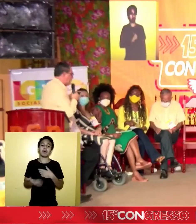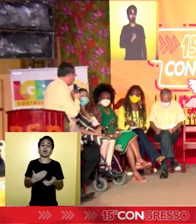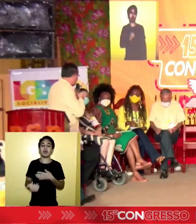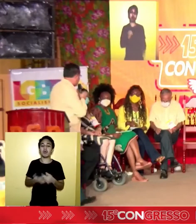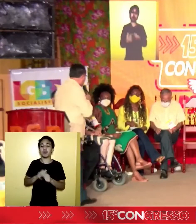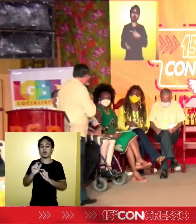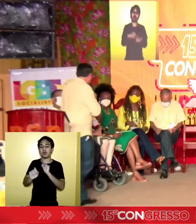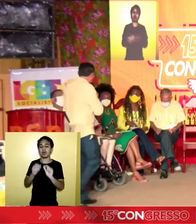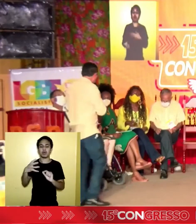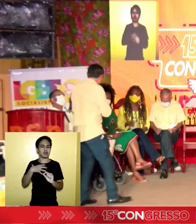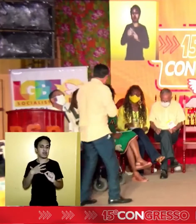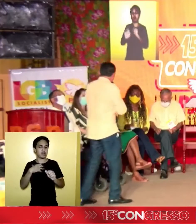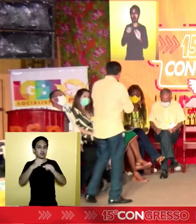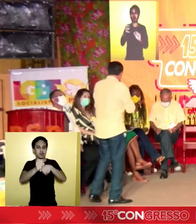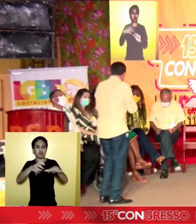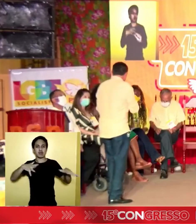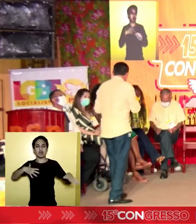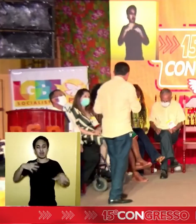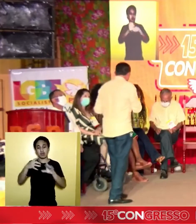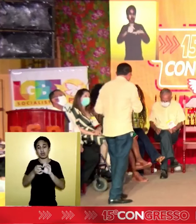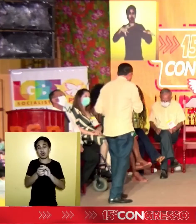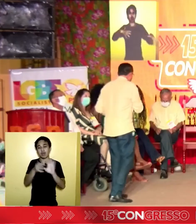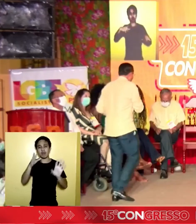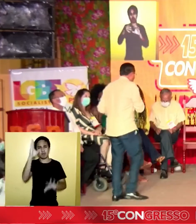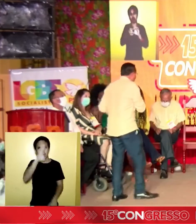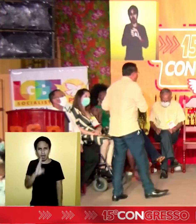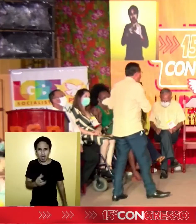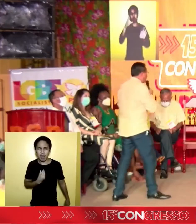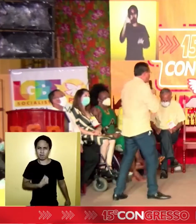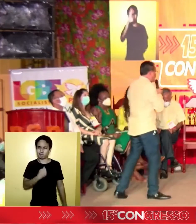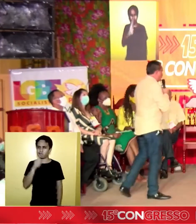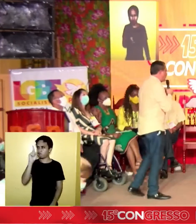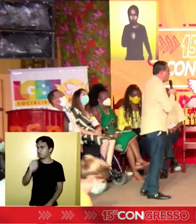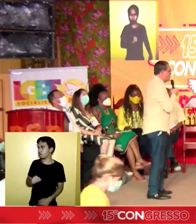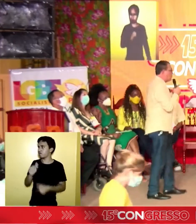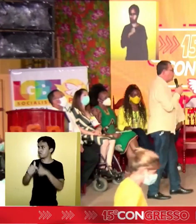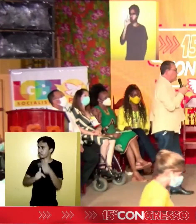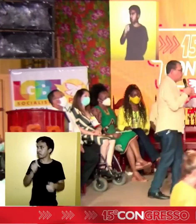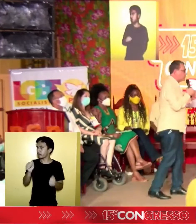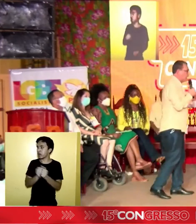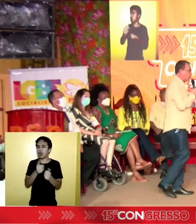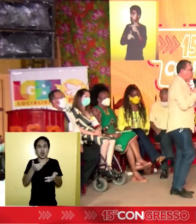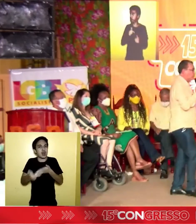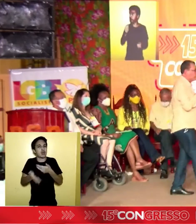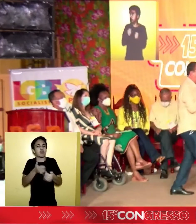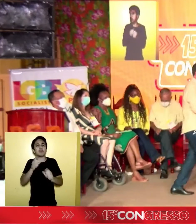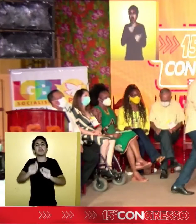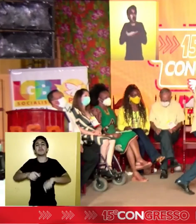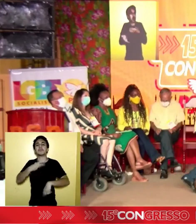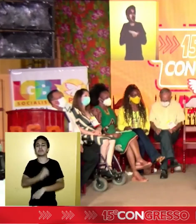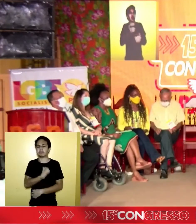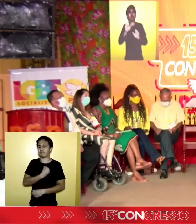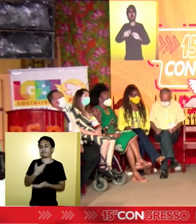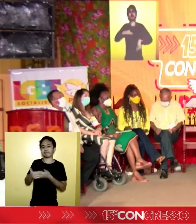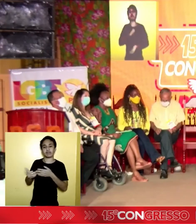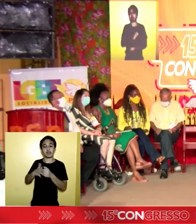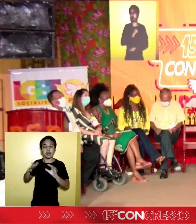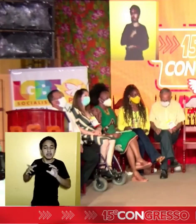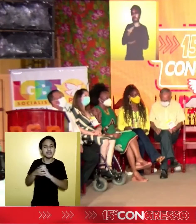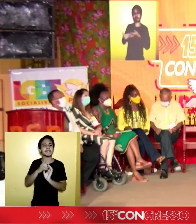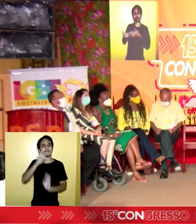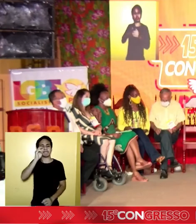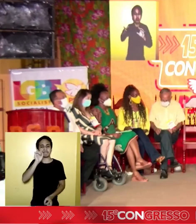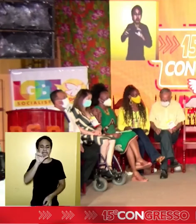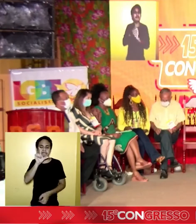quando optamos pelo partido socialista, como você fez hoje, Piedade, nós estamos fazendo ao mesmo tempo uma opção partidária e uma